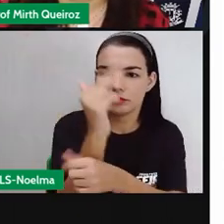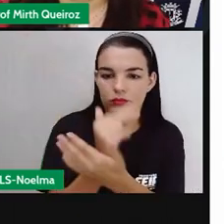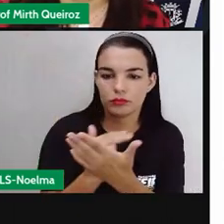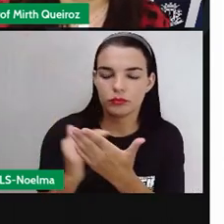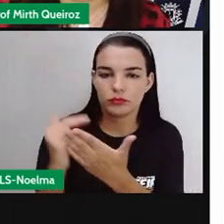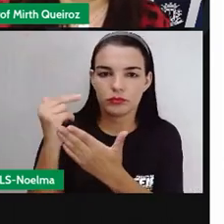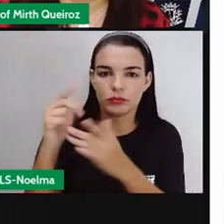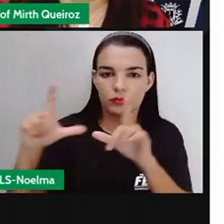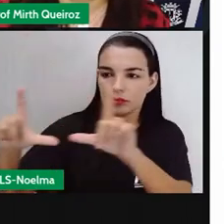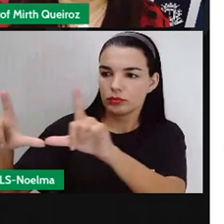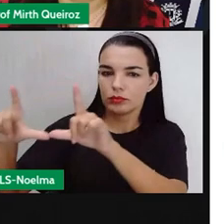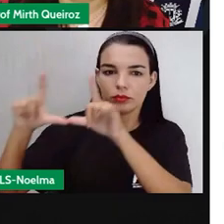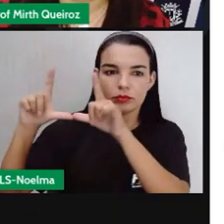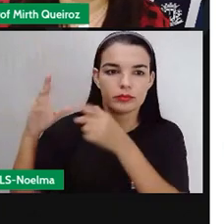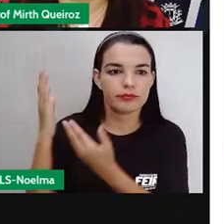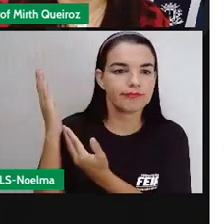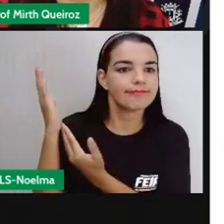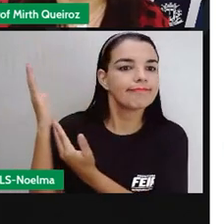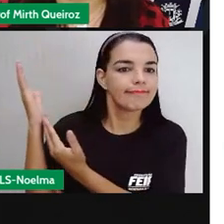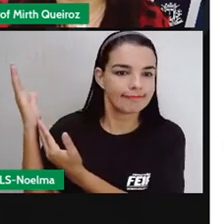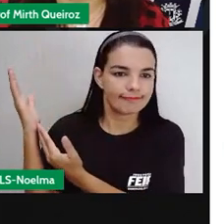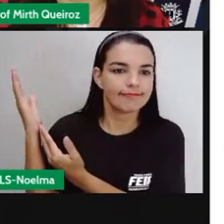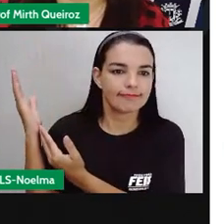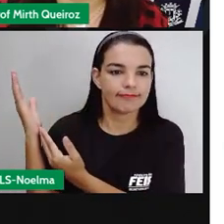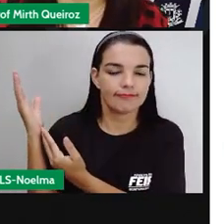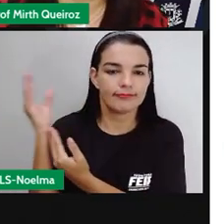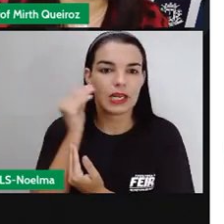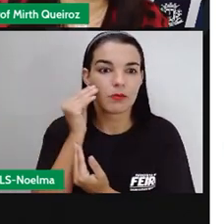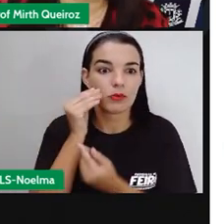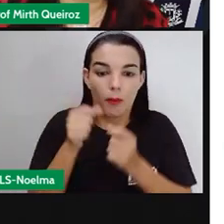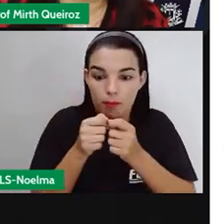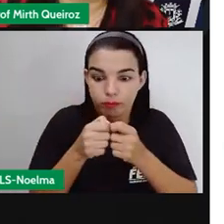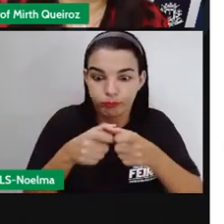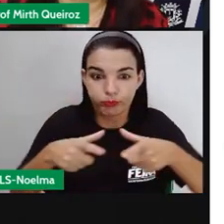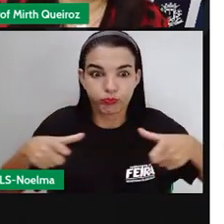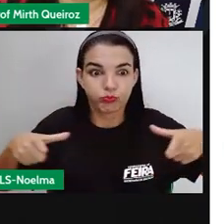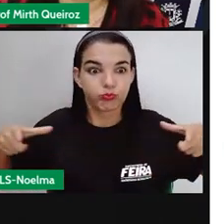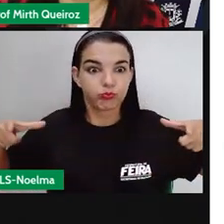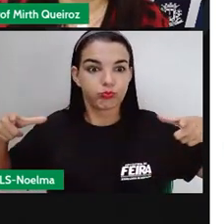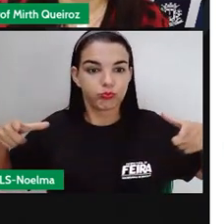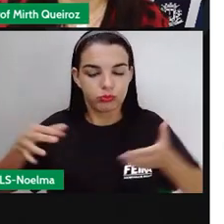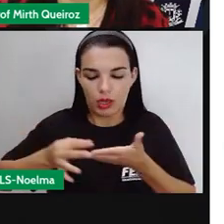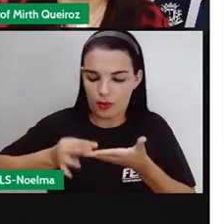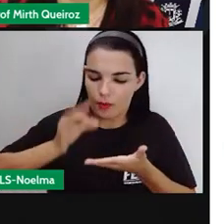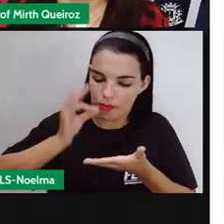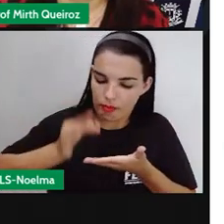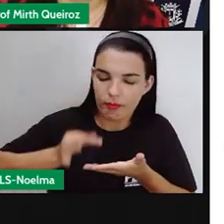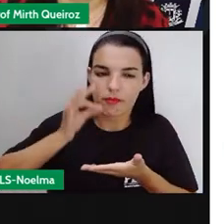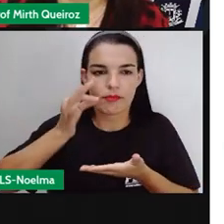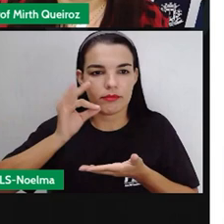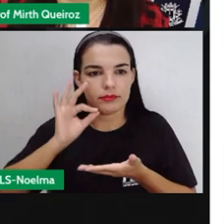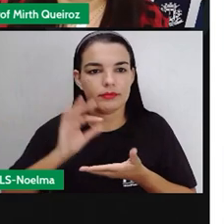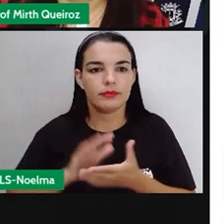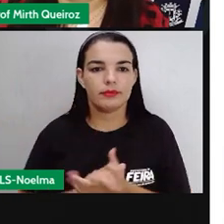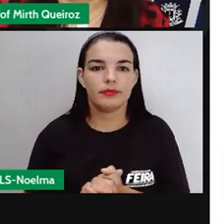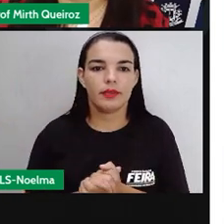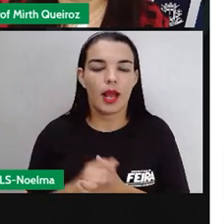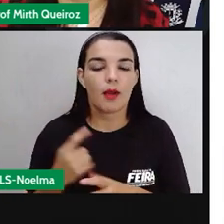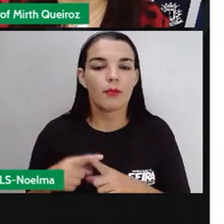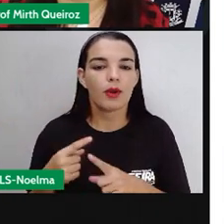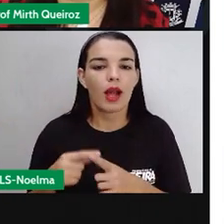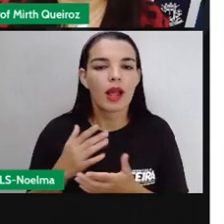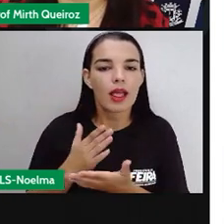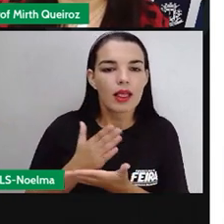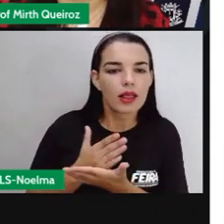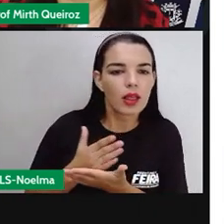que houve aí essa expansão aí do cultivo do café, lembrando que ela iniciou,